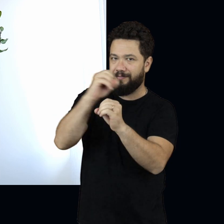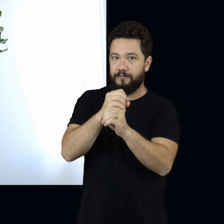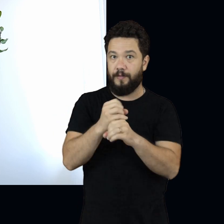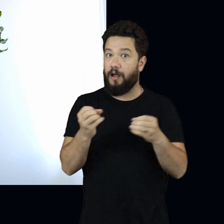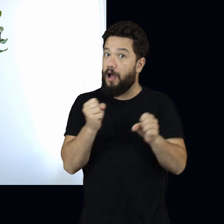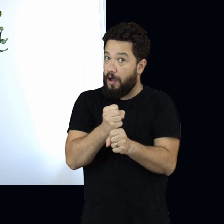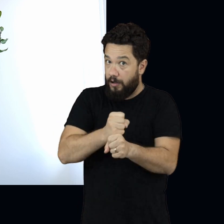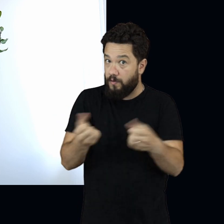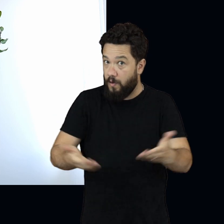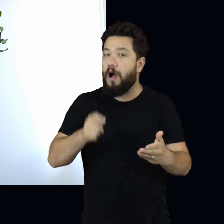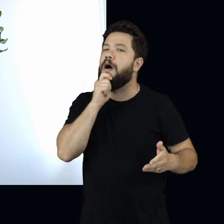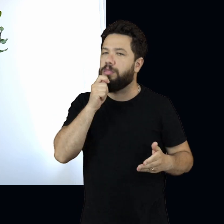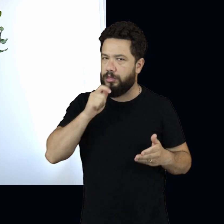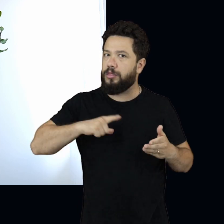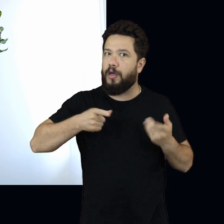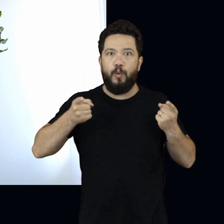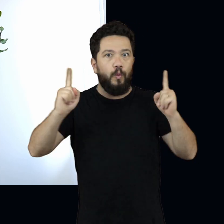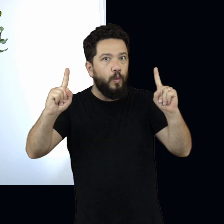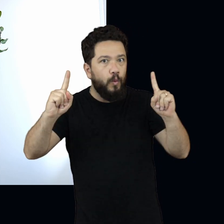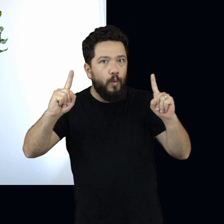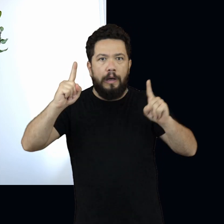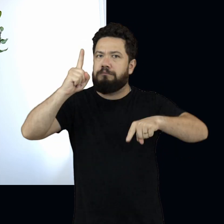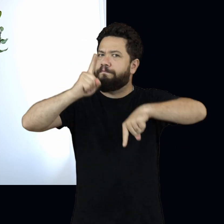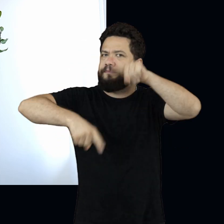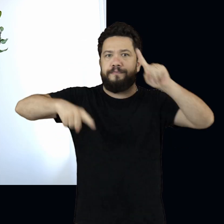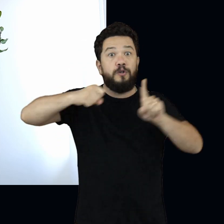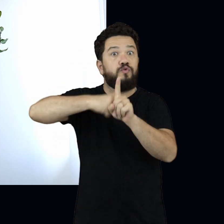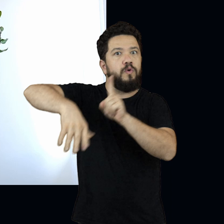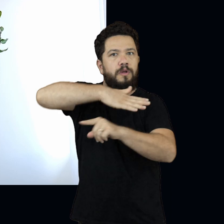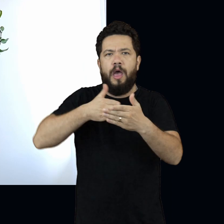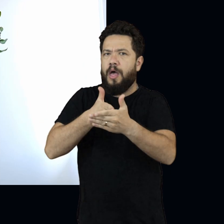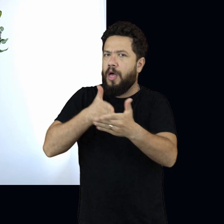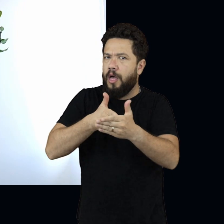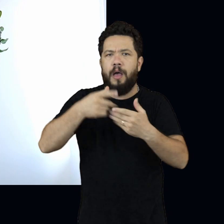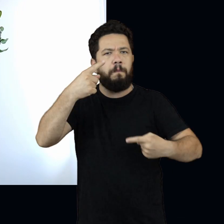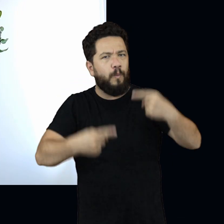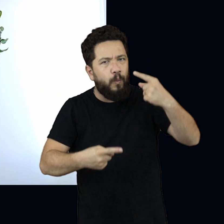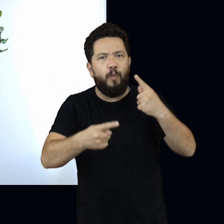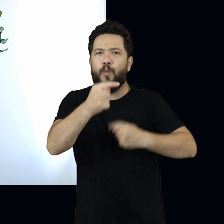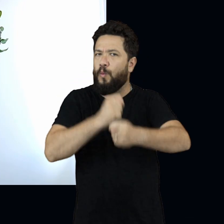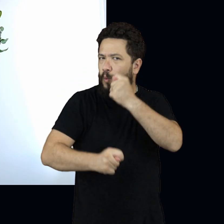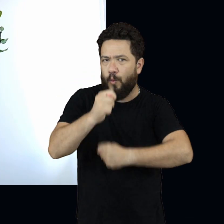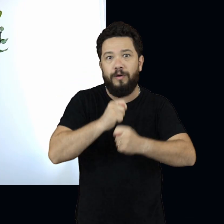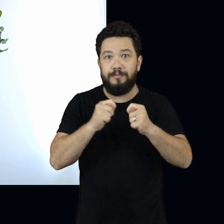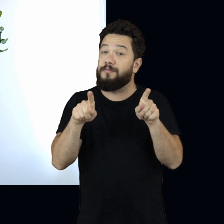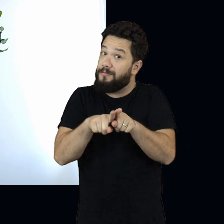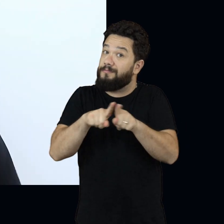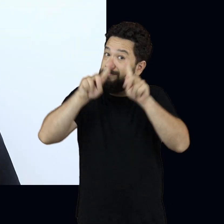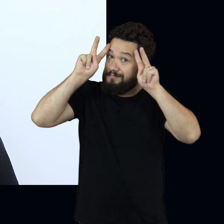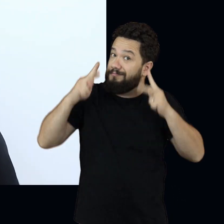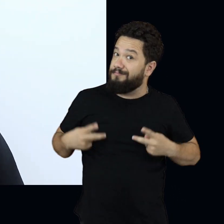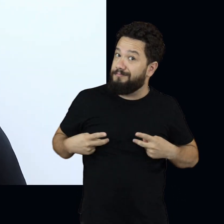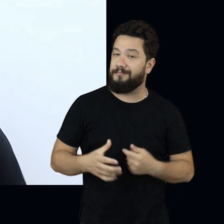estamos vivendo um momento muito desafiador, cheio de instabilidades sociais, políticas, econômicas e humanitárias.